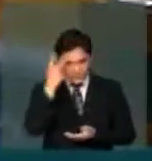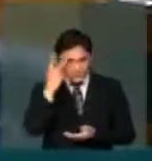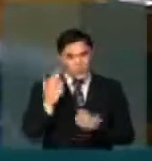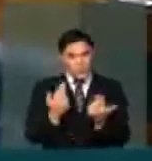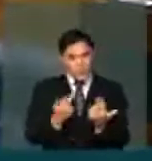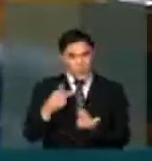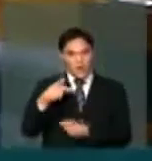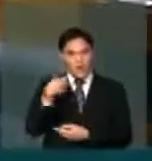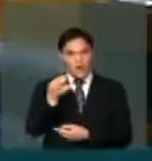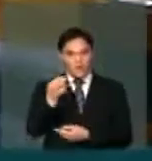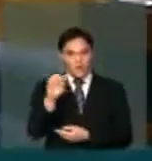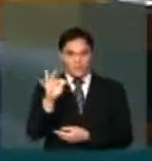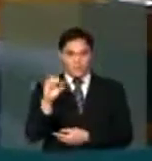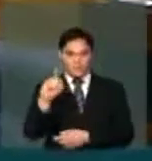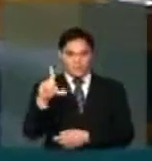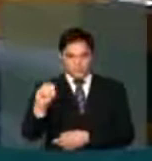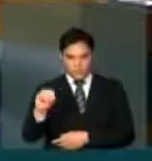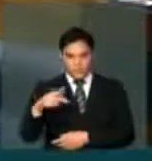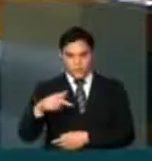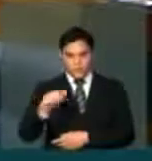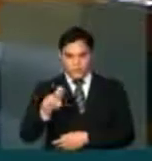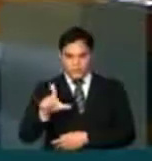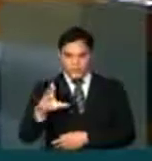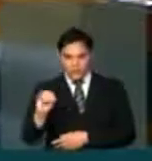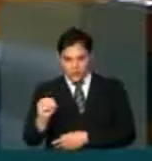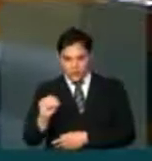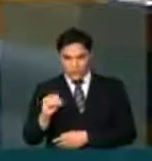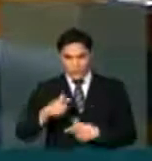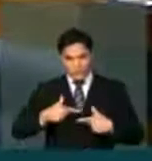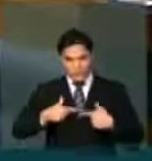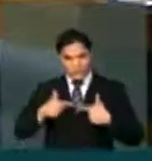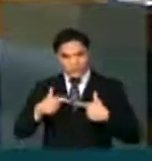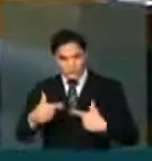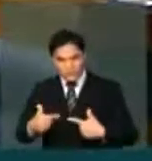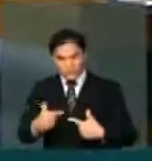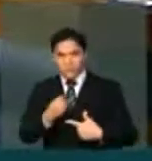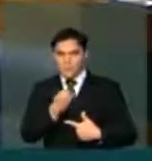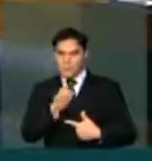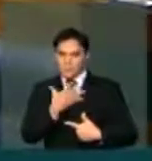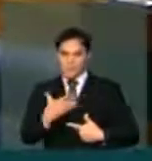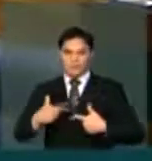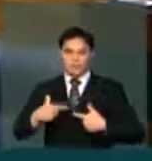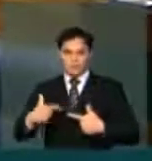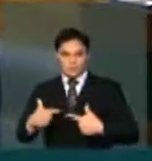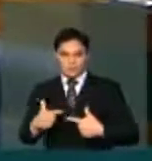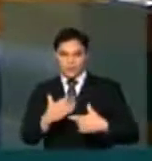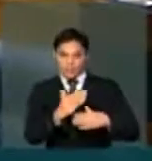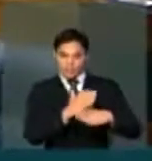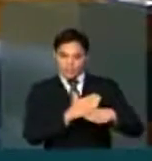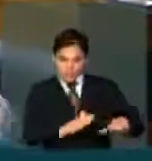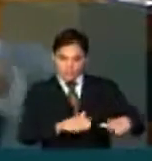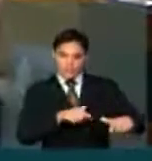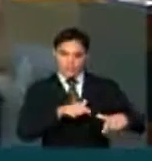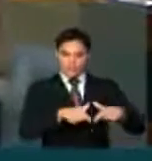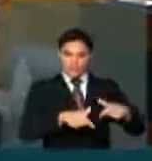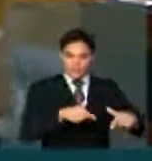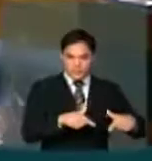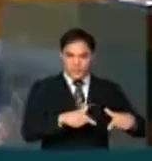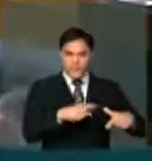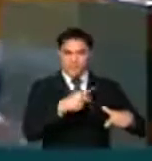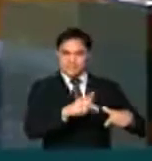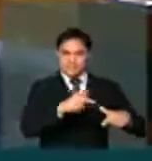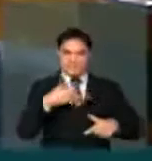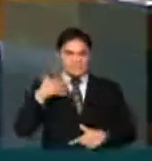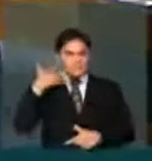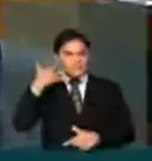Paulo, pode dizer que combateu o bom combate, terminou a carreira e pelo seu